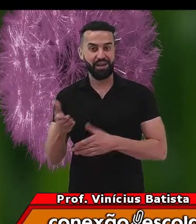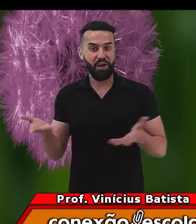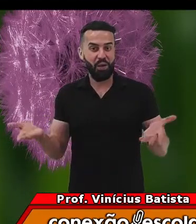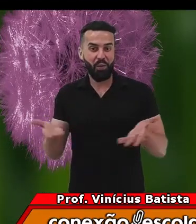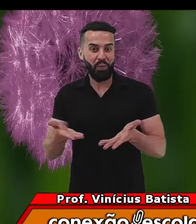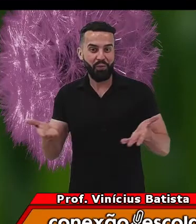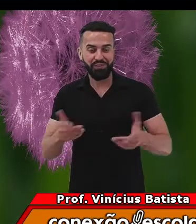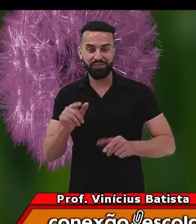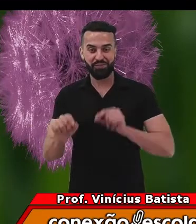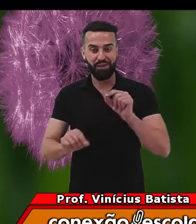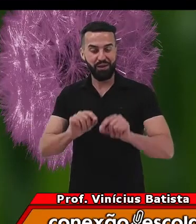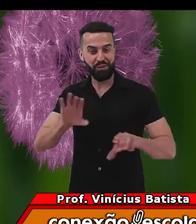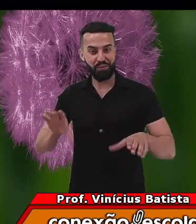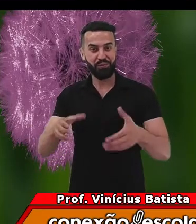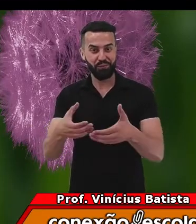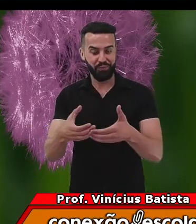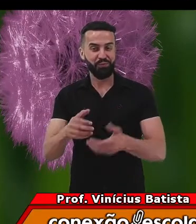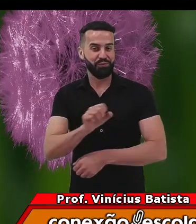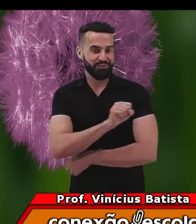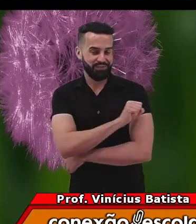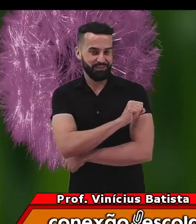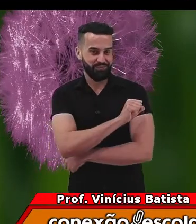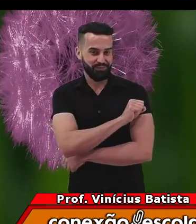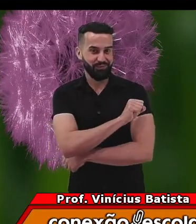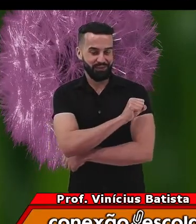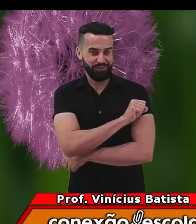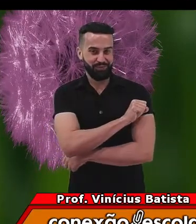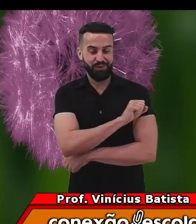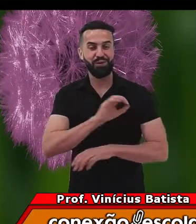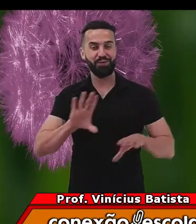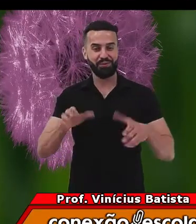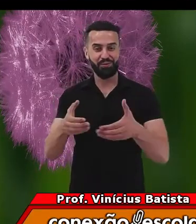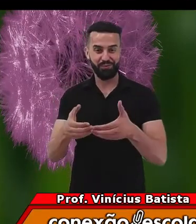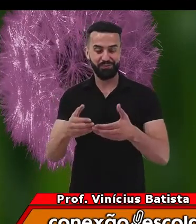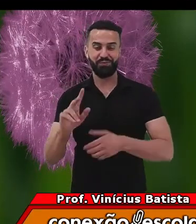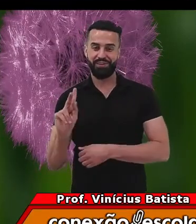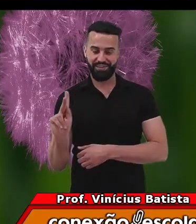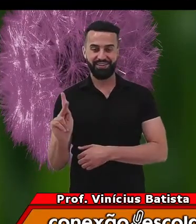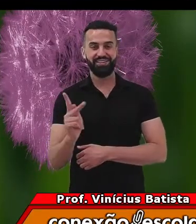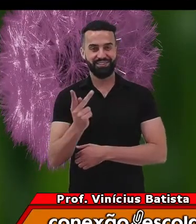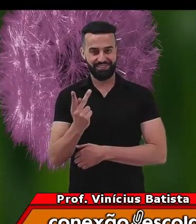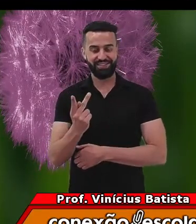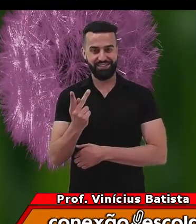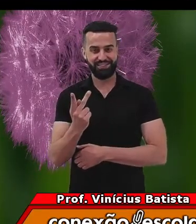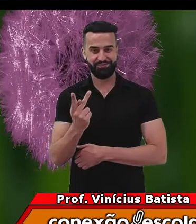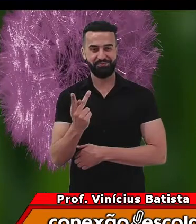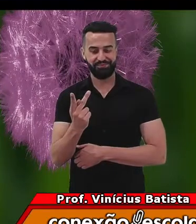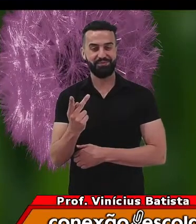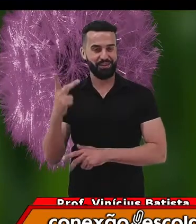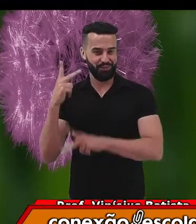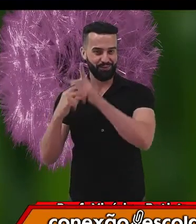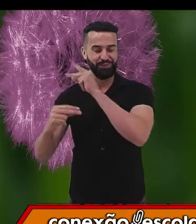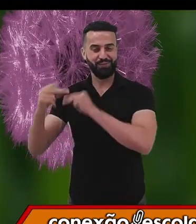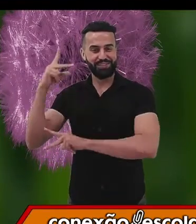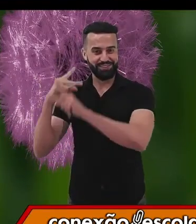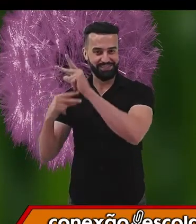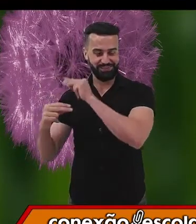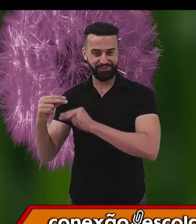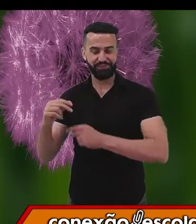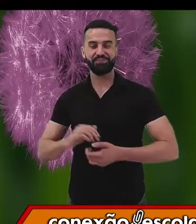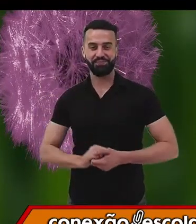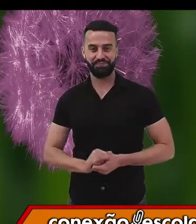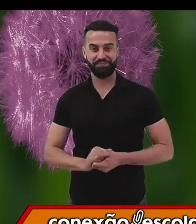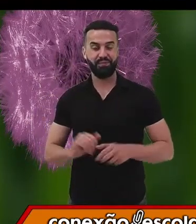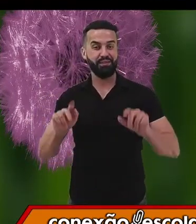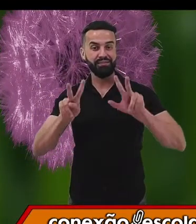voltada para os educandos do oitavo ano, ou seja, do agrupamento H do ciclo da adolescência. O tema da